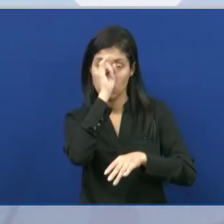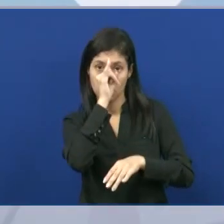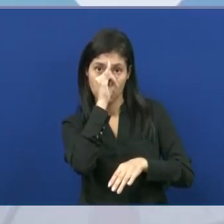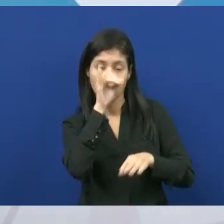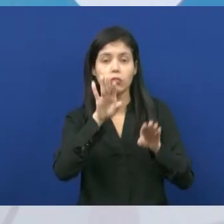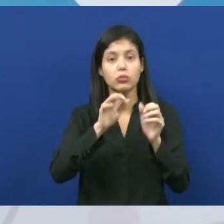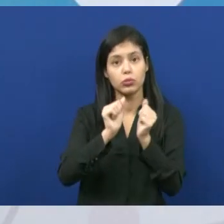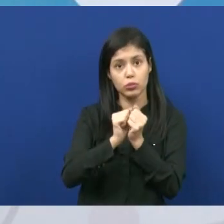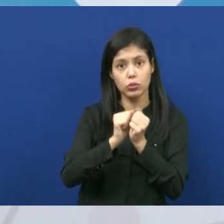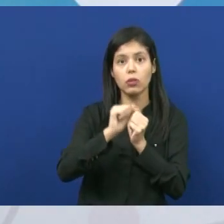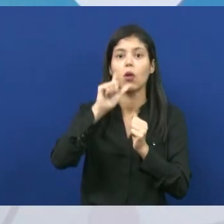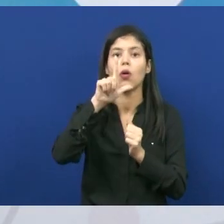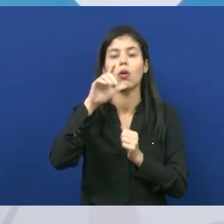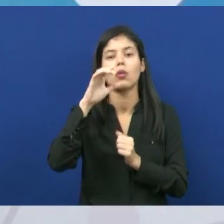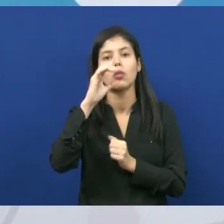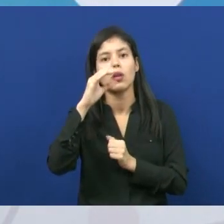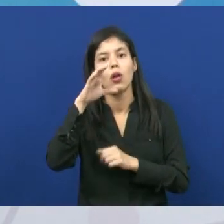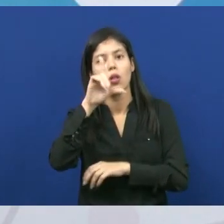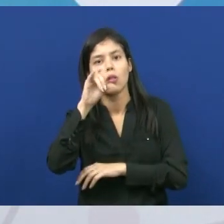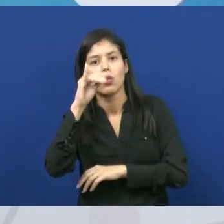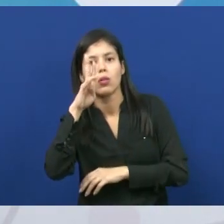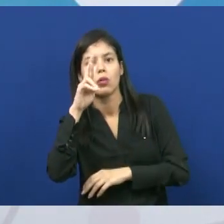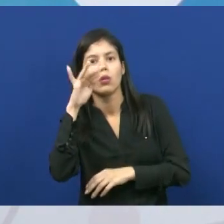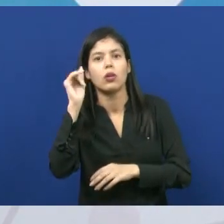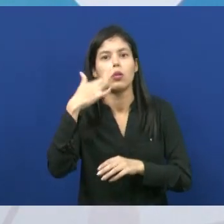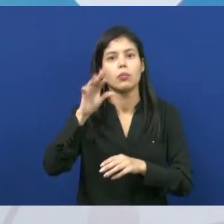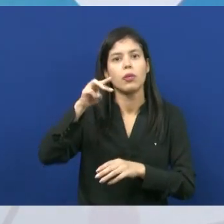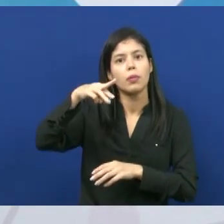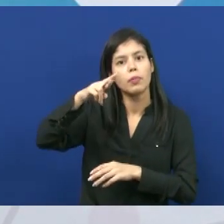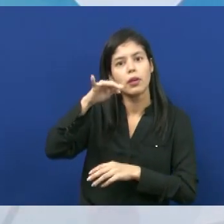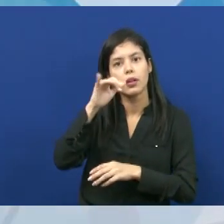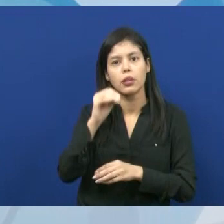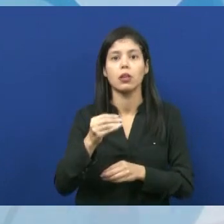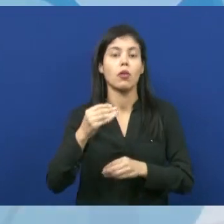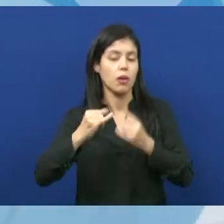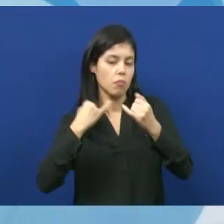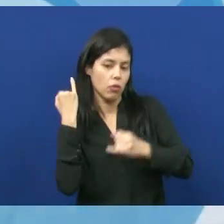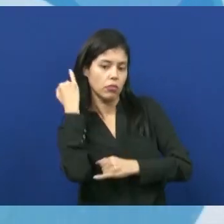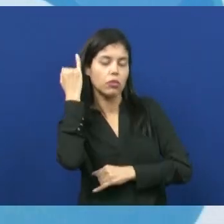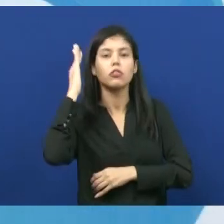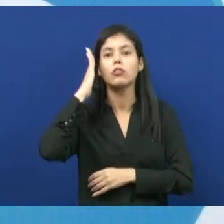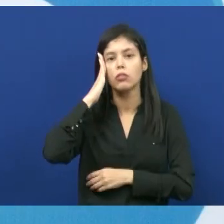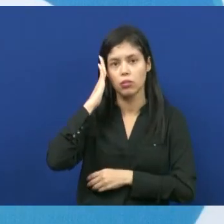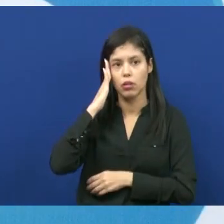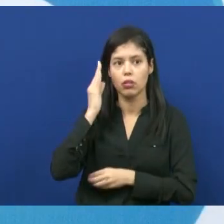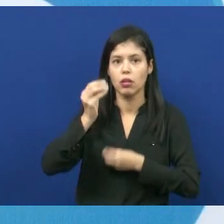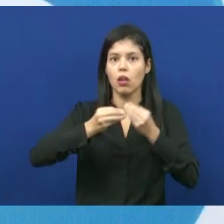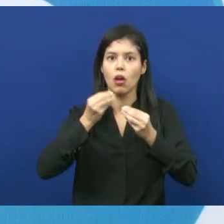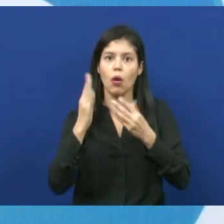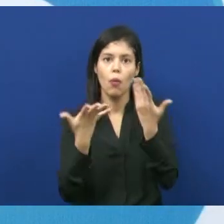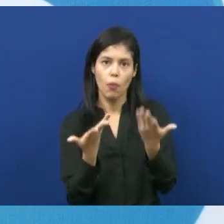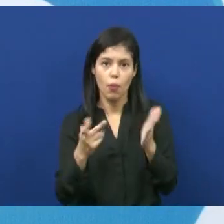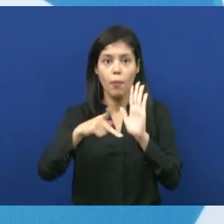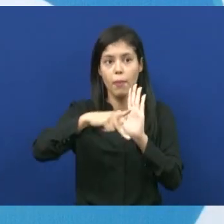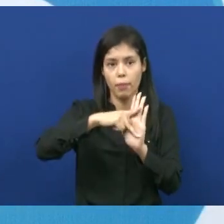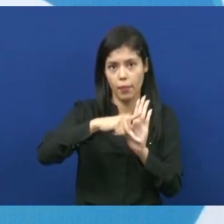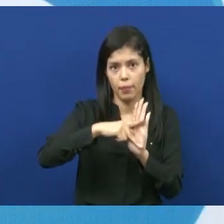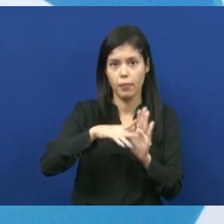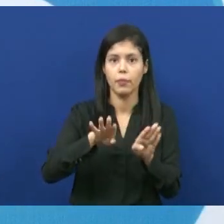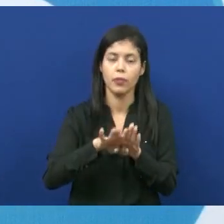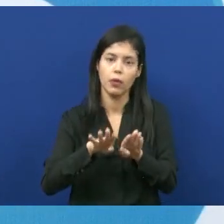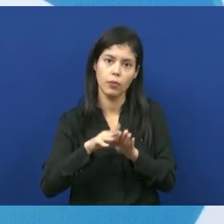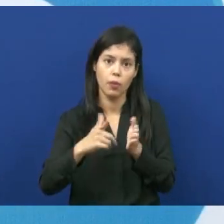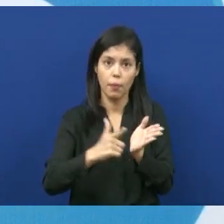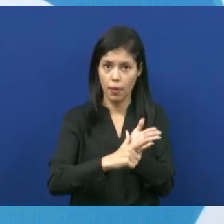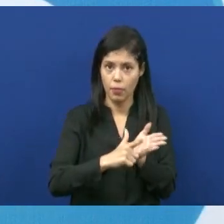Então, é muito importante que a gente consiga entender todo o papel da classificação para facilitar tanto o